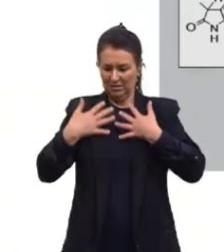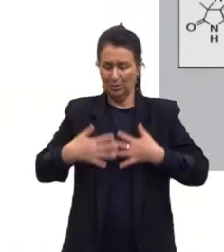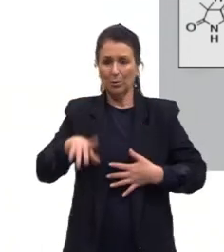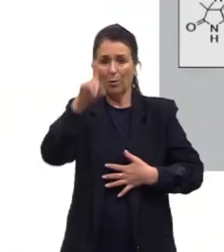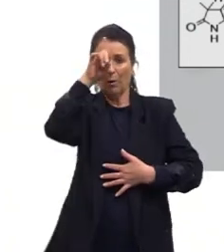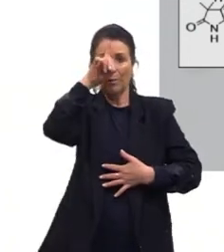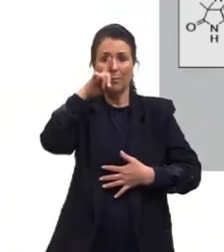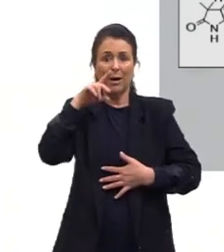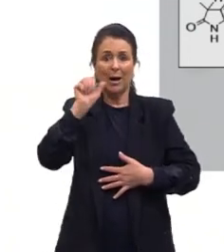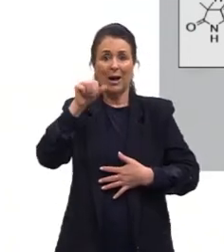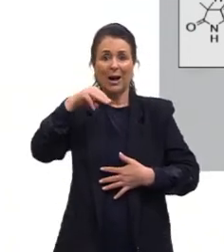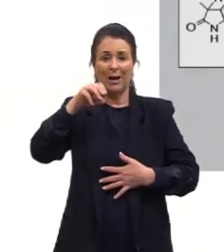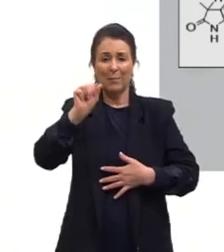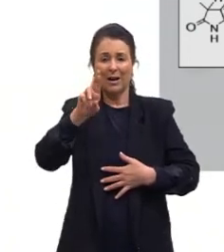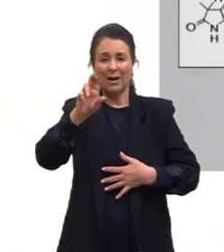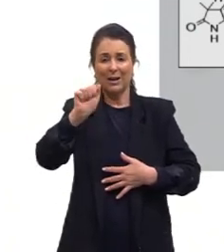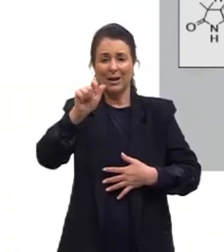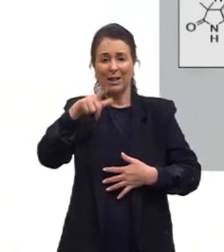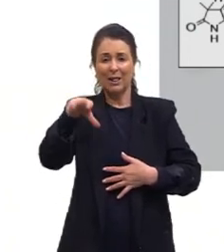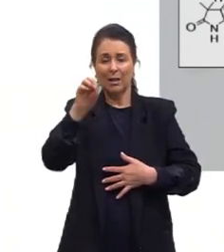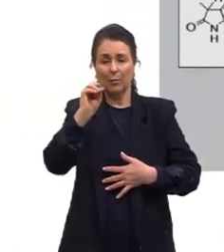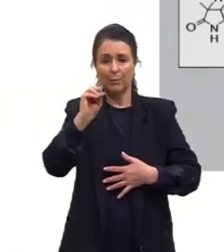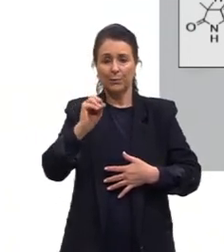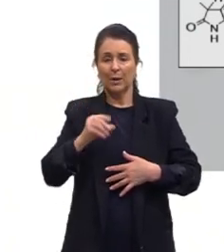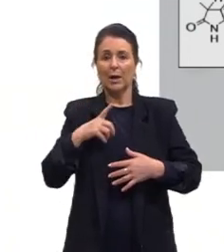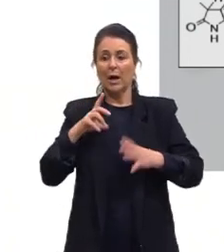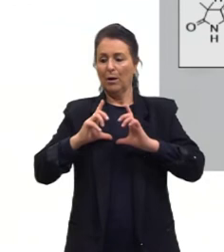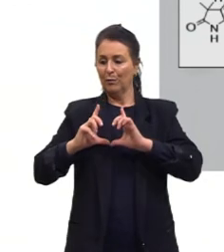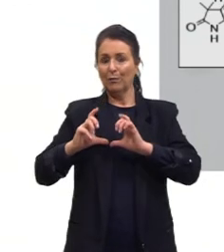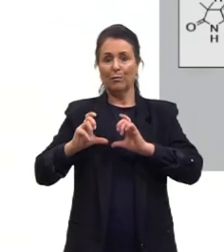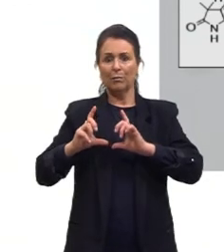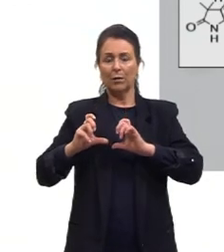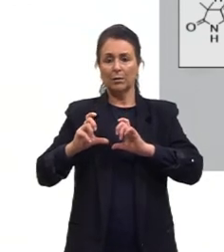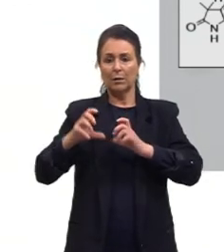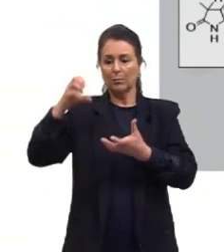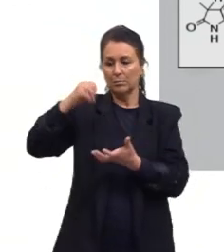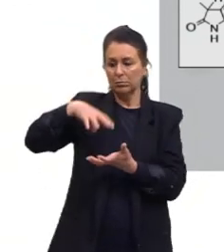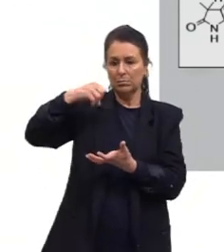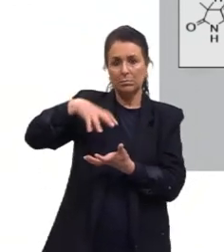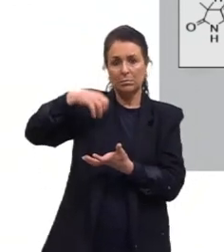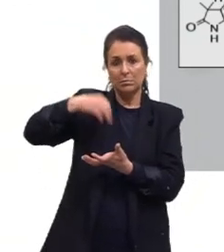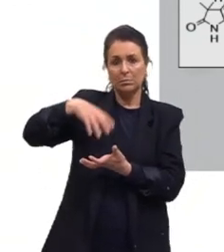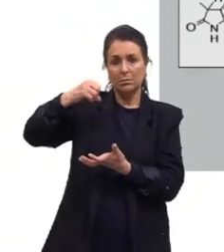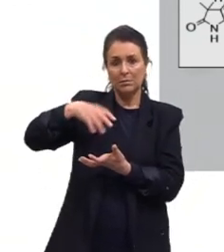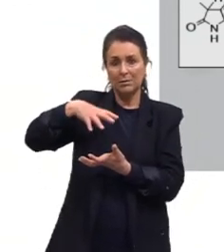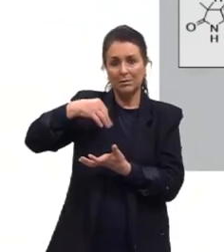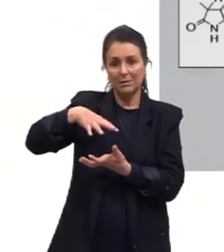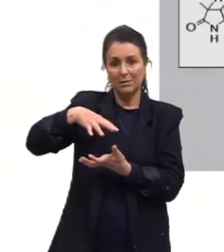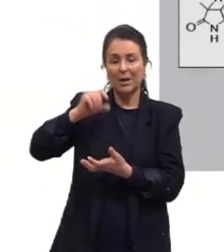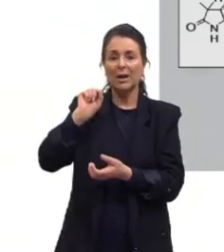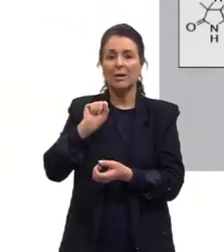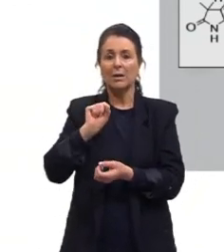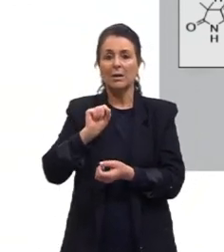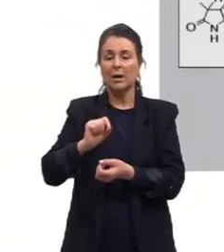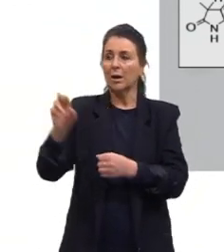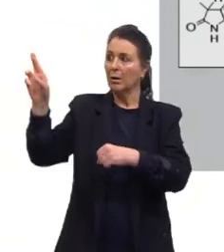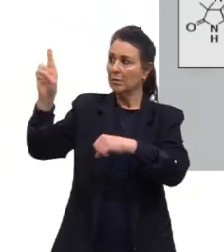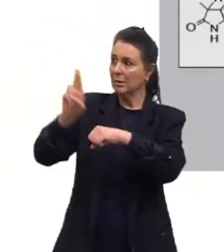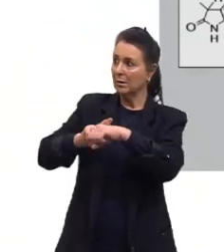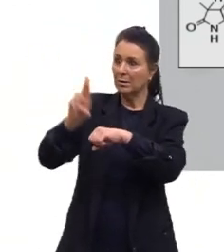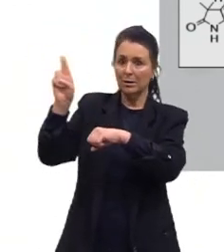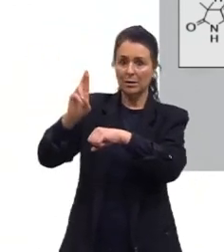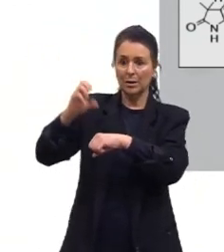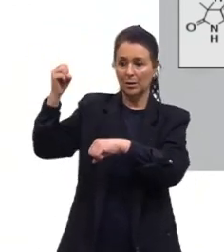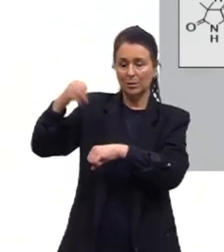A fototerapia é um tratamento da ecterícia neonatal que consiste na irradiação de